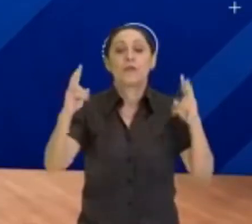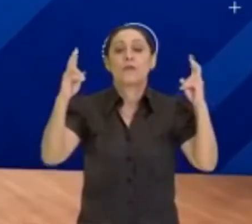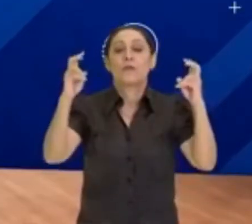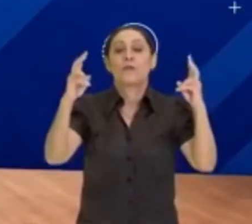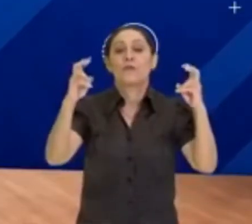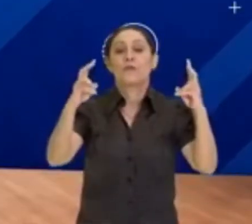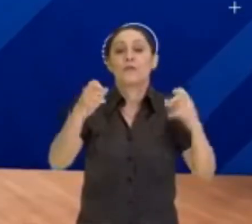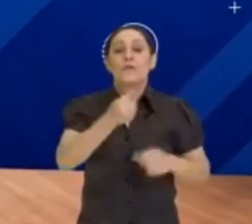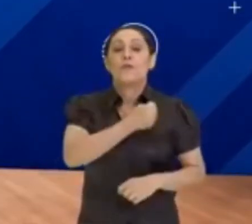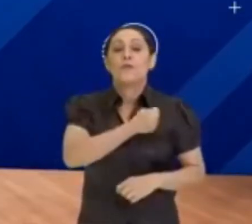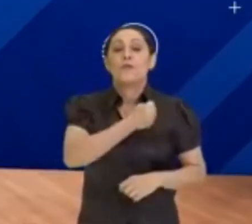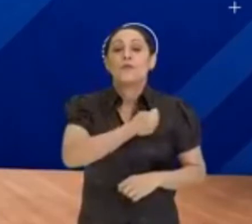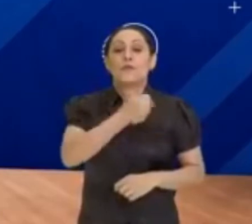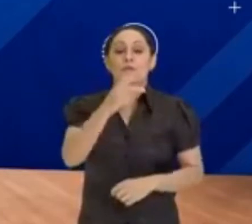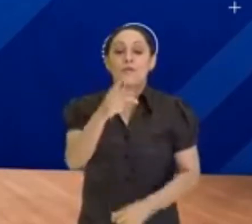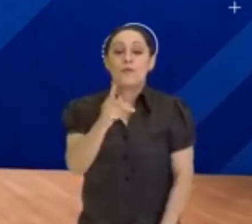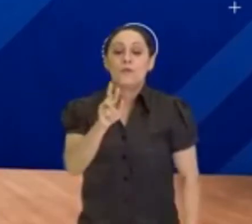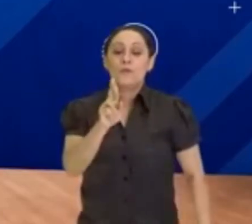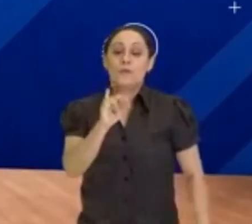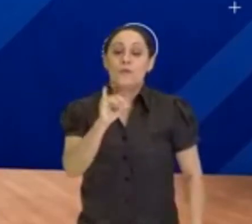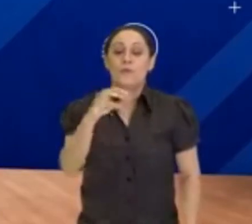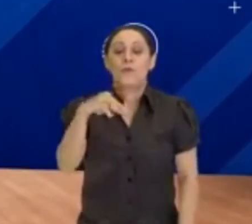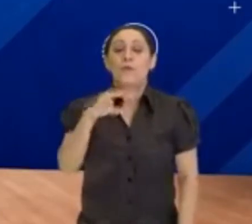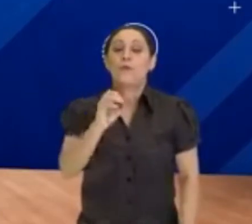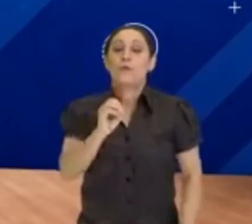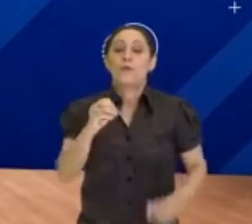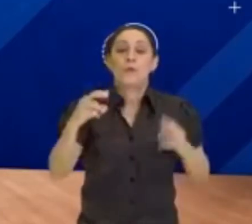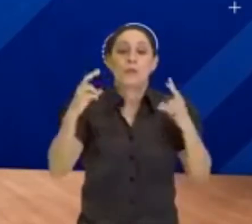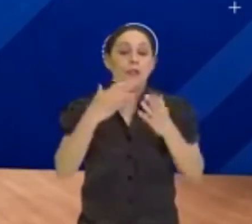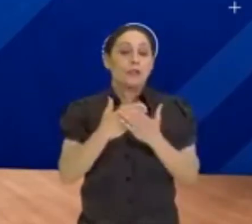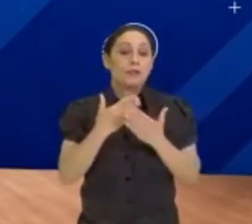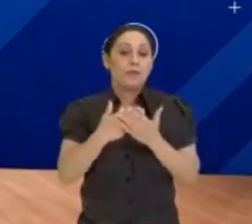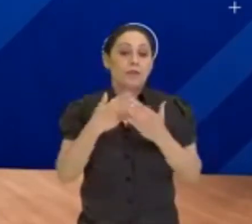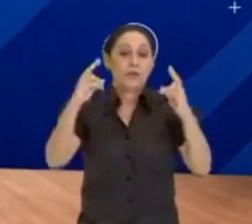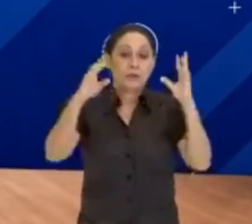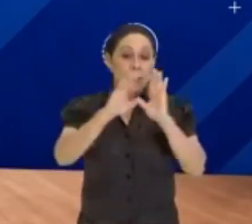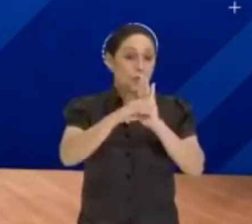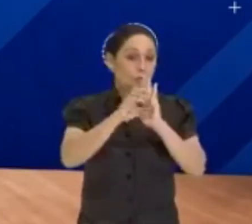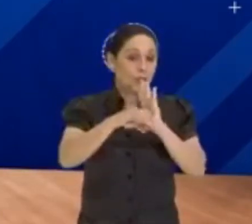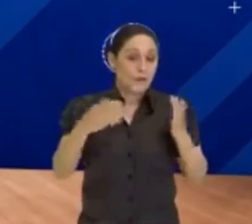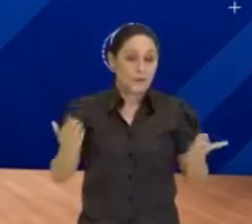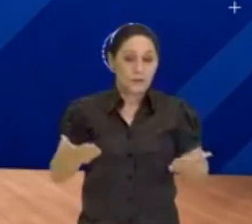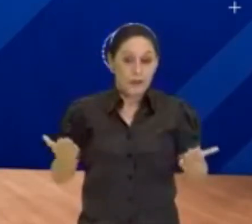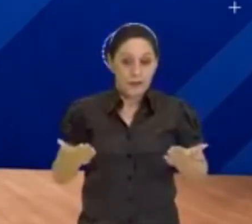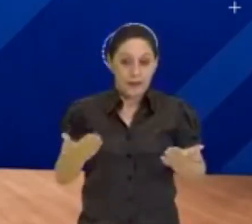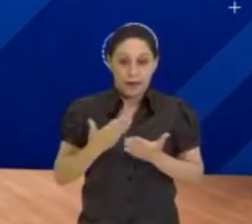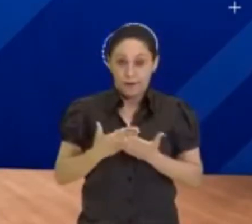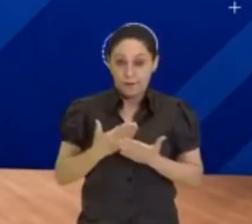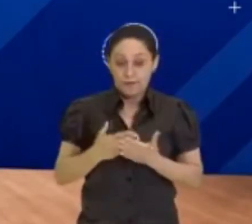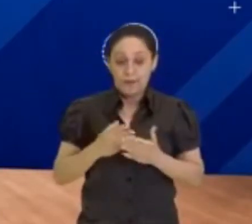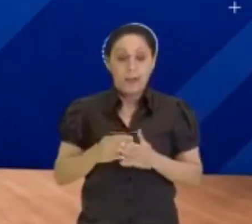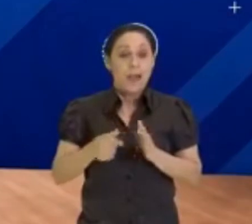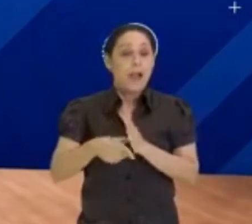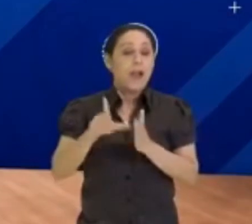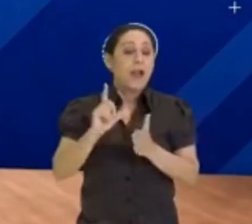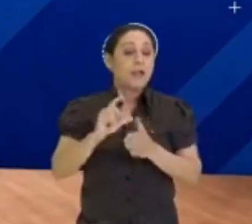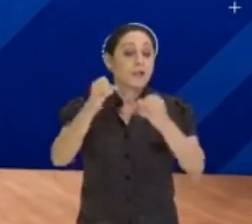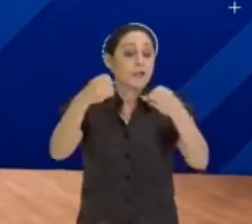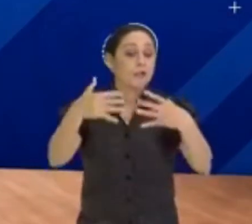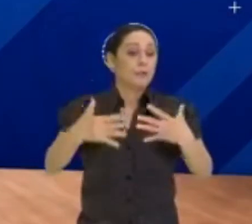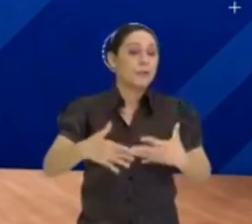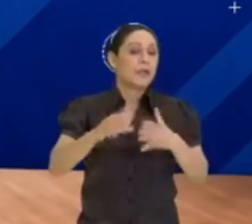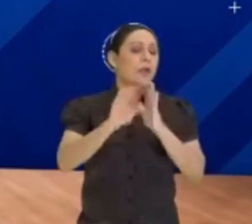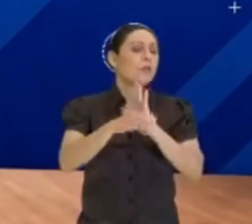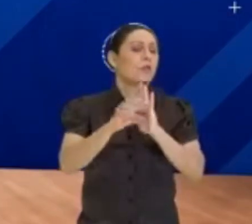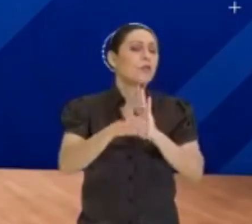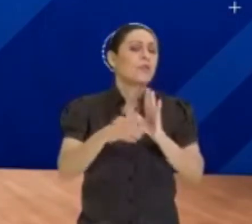primos. Os números primos, a gente vai trabalhar no conceito da aula de hoje. Mas antes de falar dos números primos, a gente tem que entender lá o conceito de